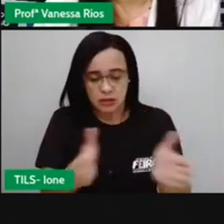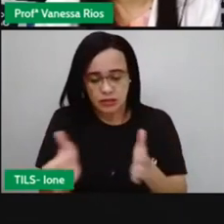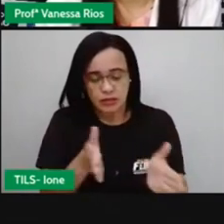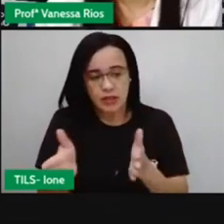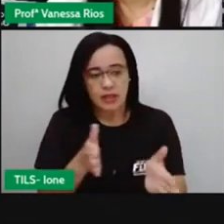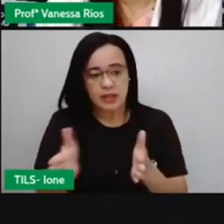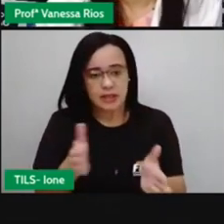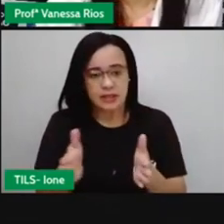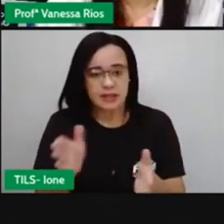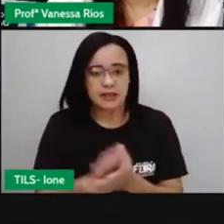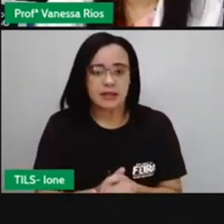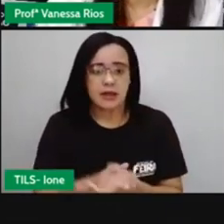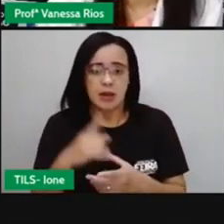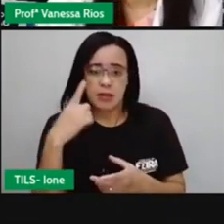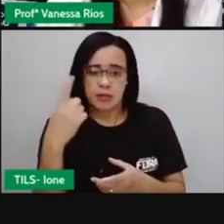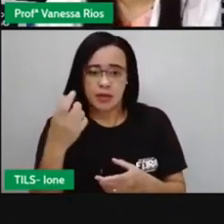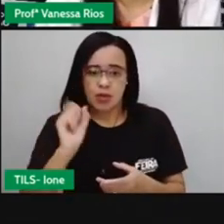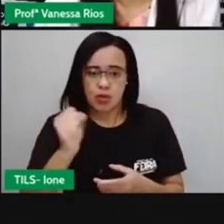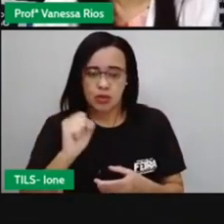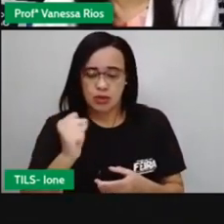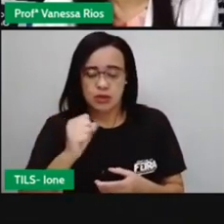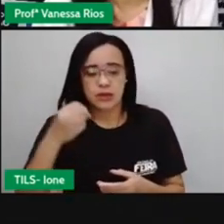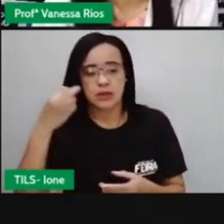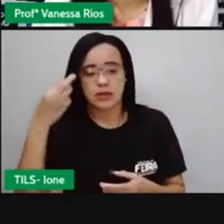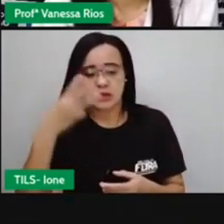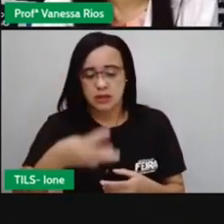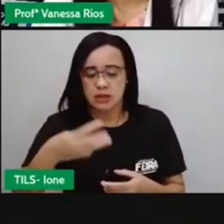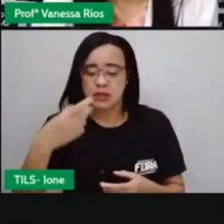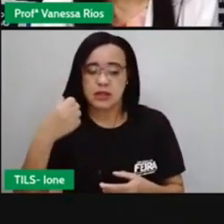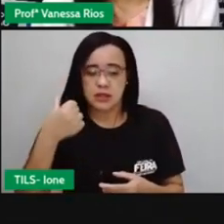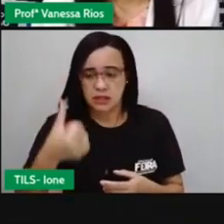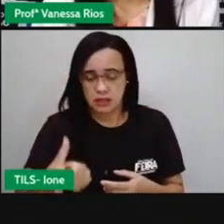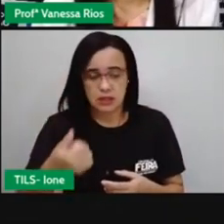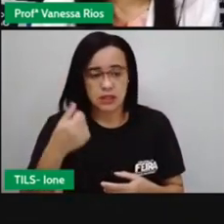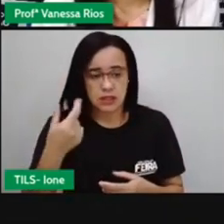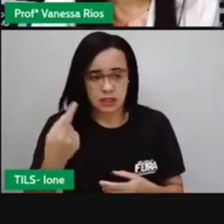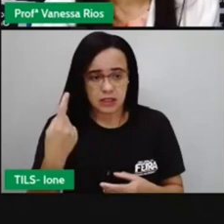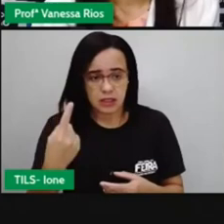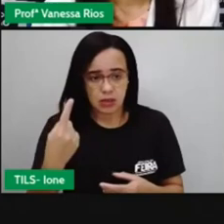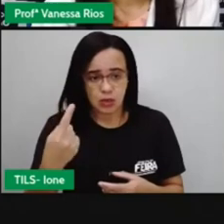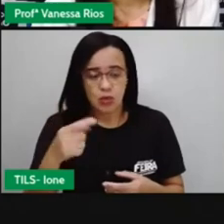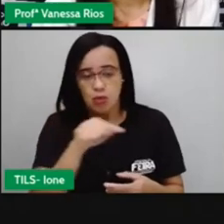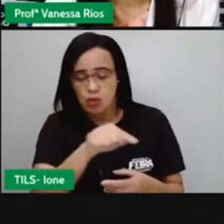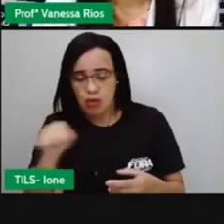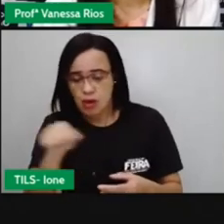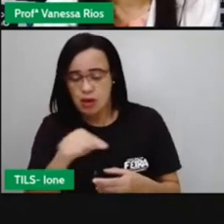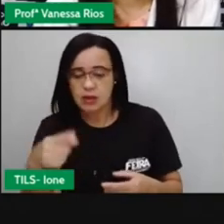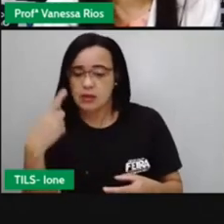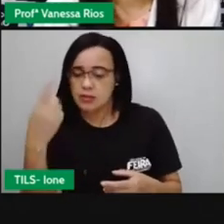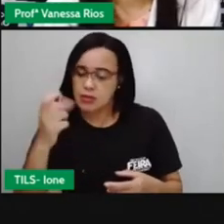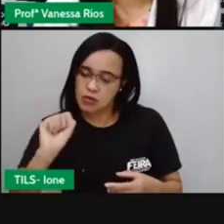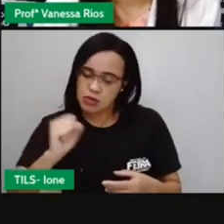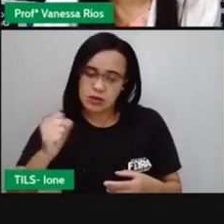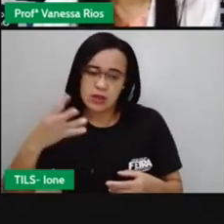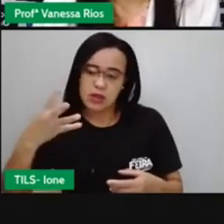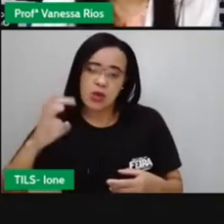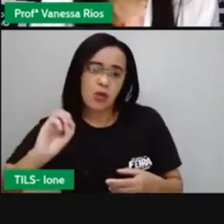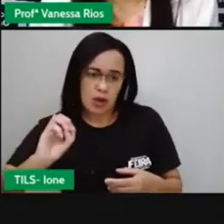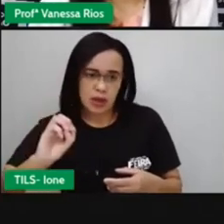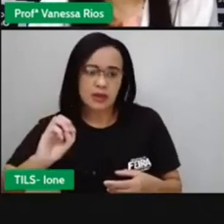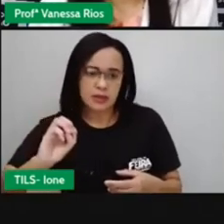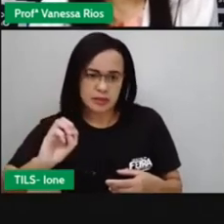de 1831 até 1840. Foram, então, ó,